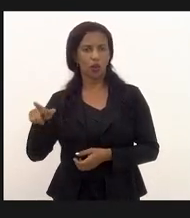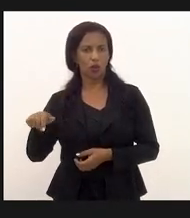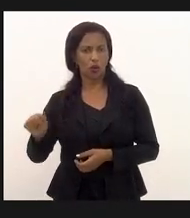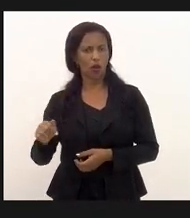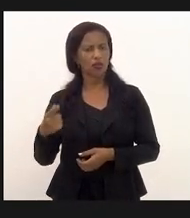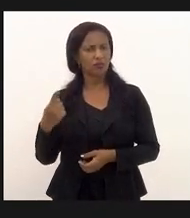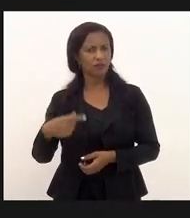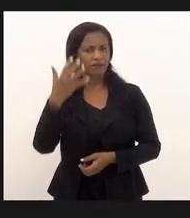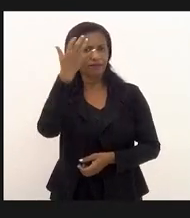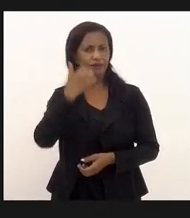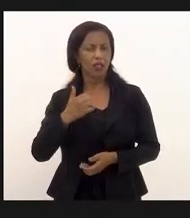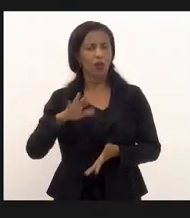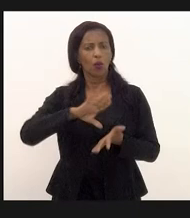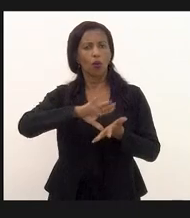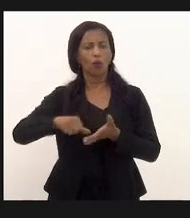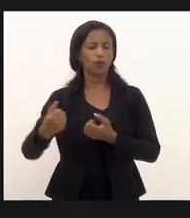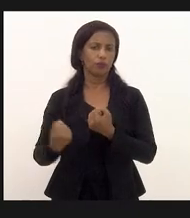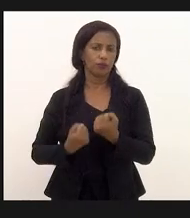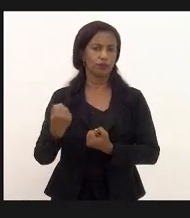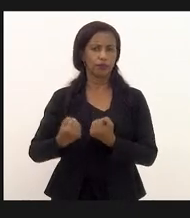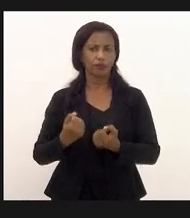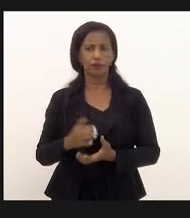gravemente com roubos de carro